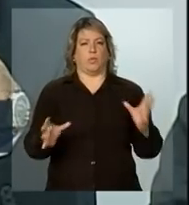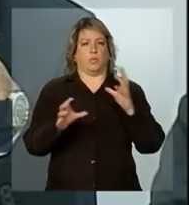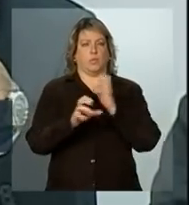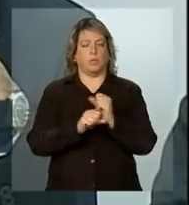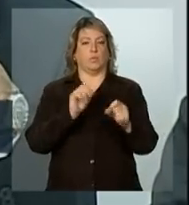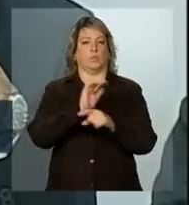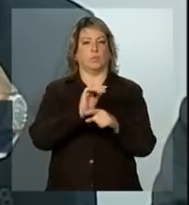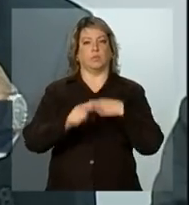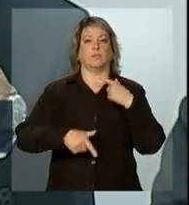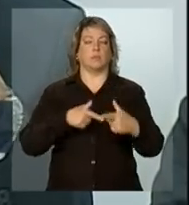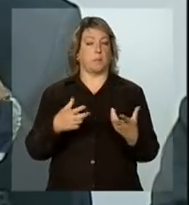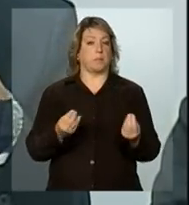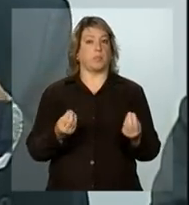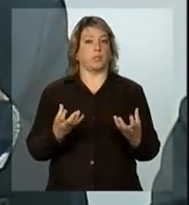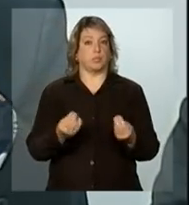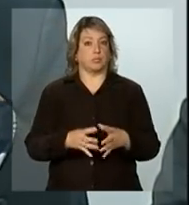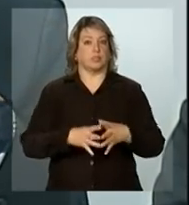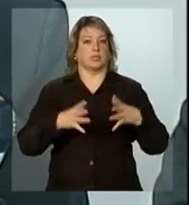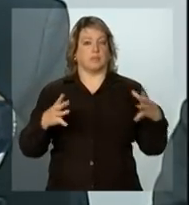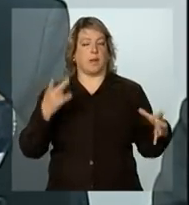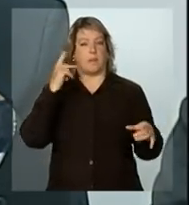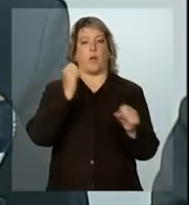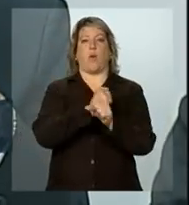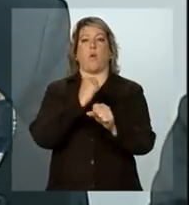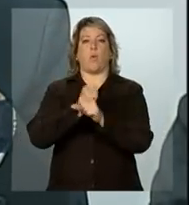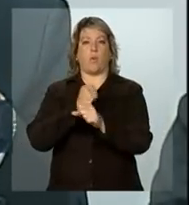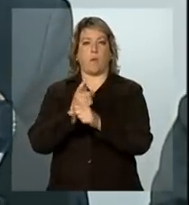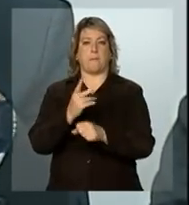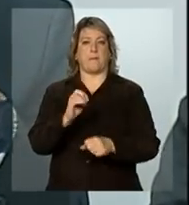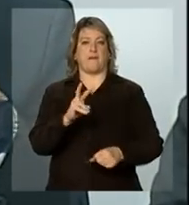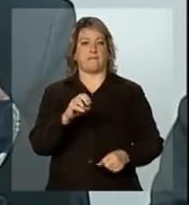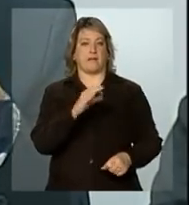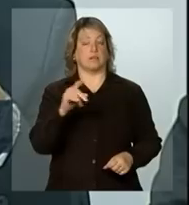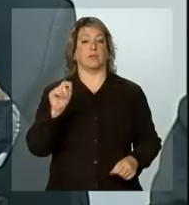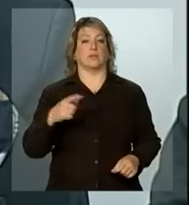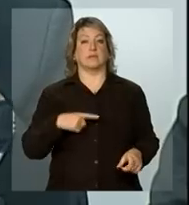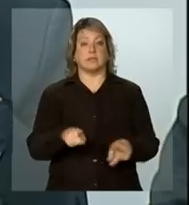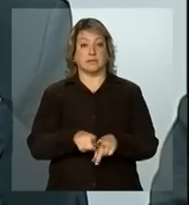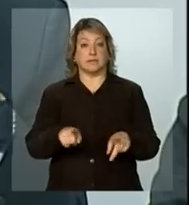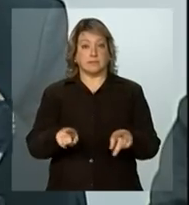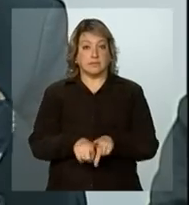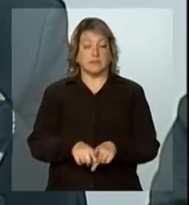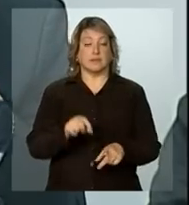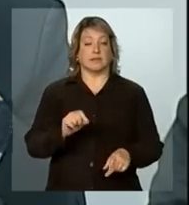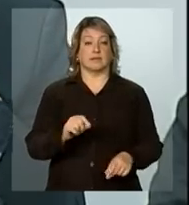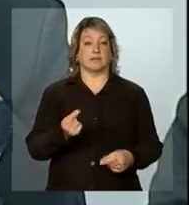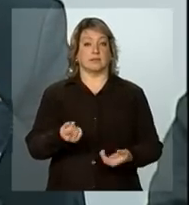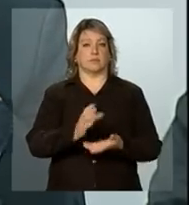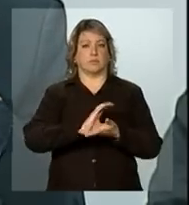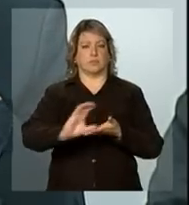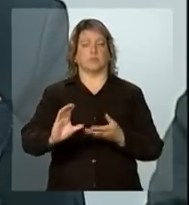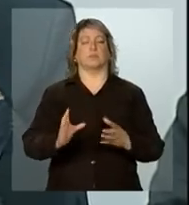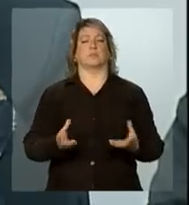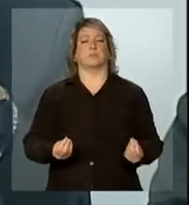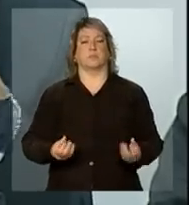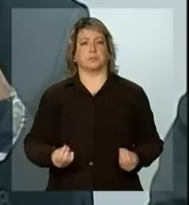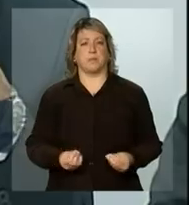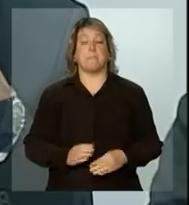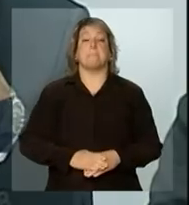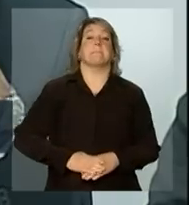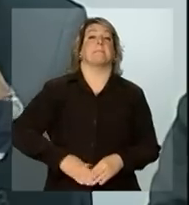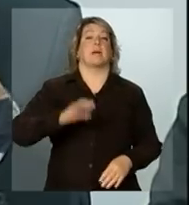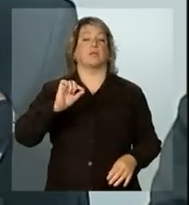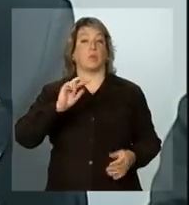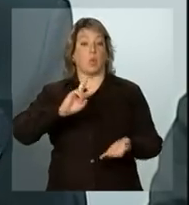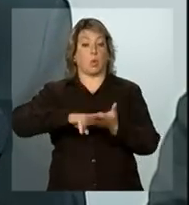expressivo para obras de prevenção e o desembolso também foi muito expressivo. Mais do que o